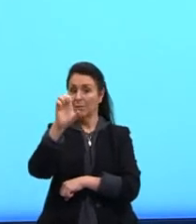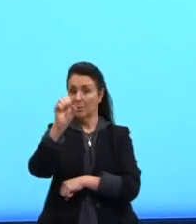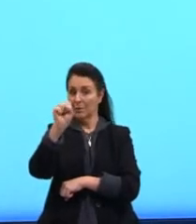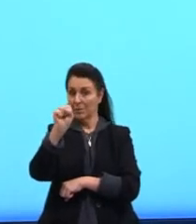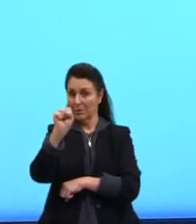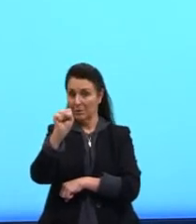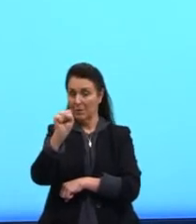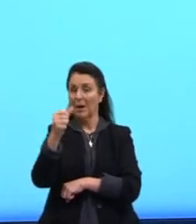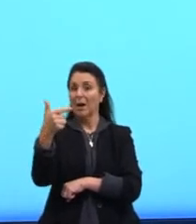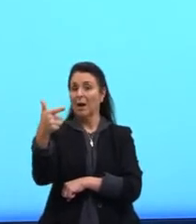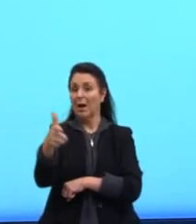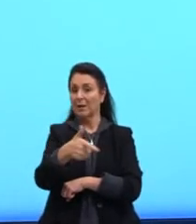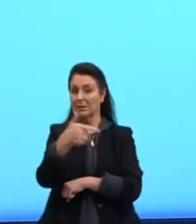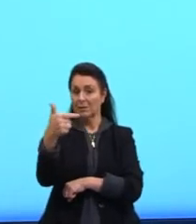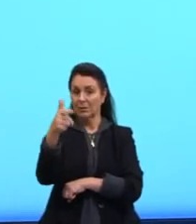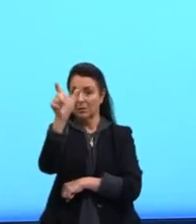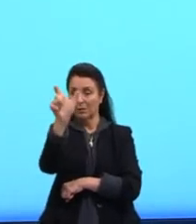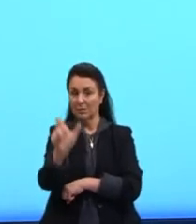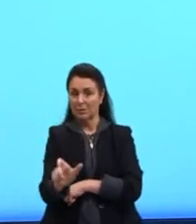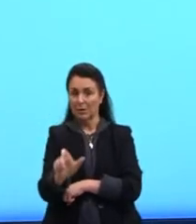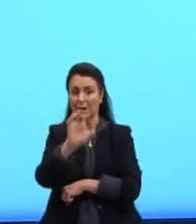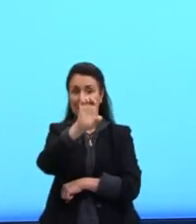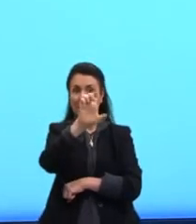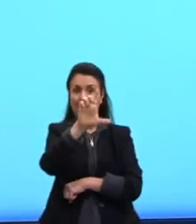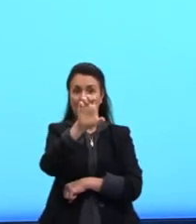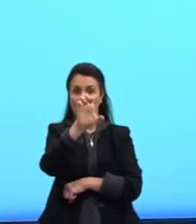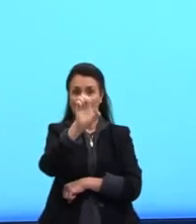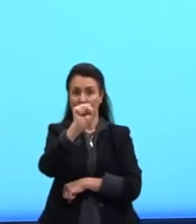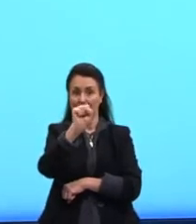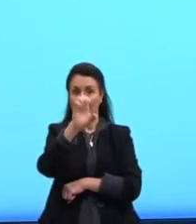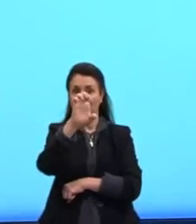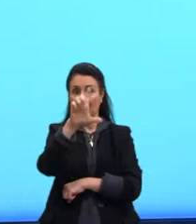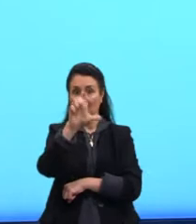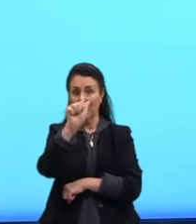plural. E they. Eles e elas. É a terceira pessoa do plural.